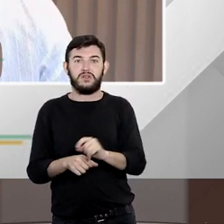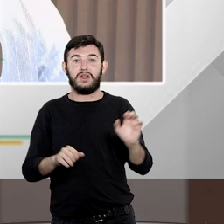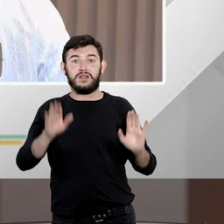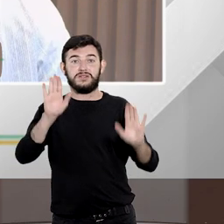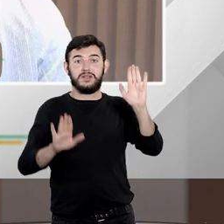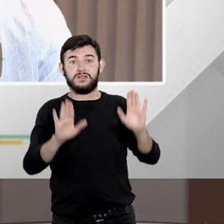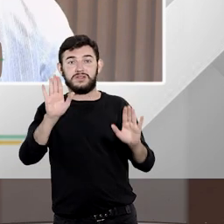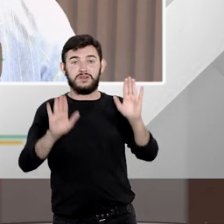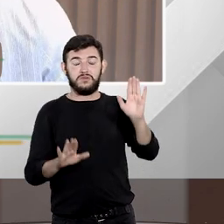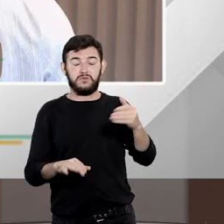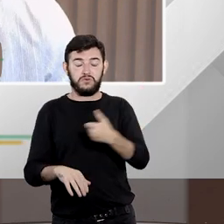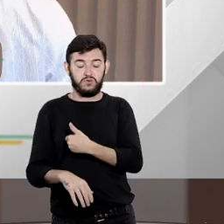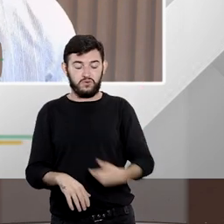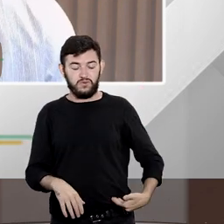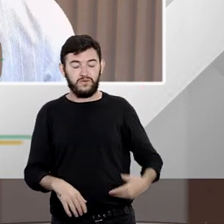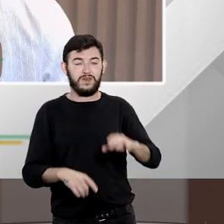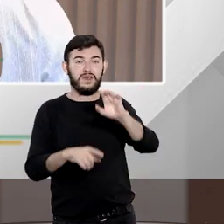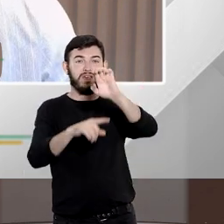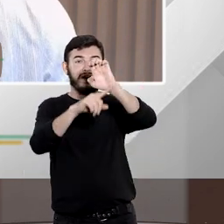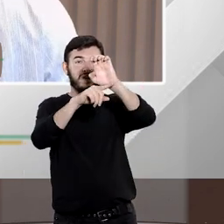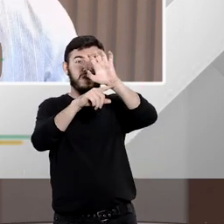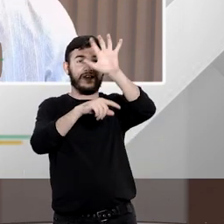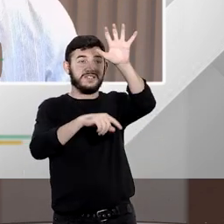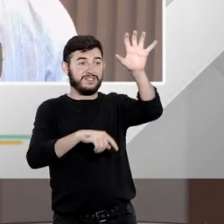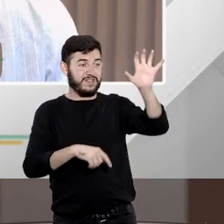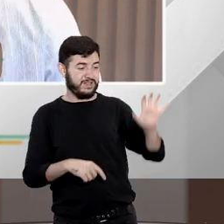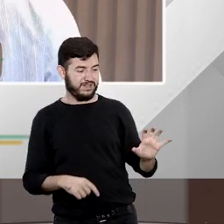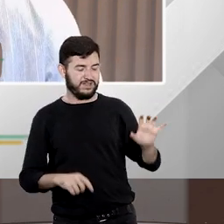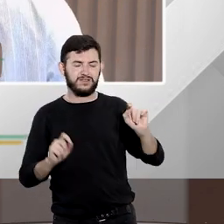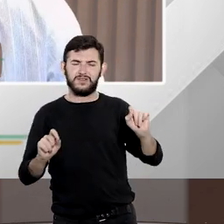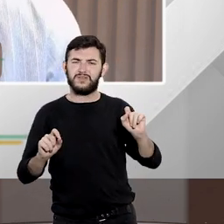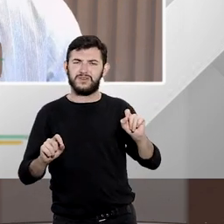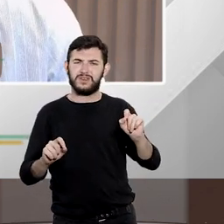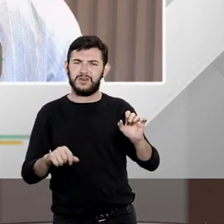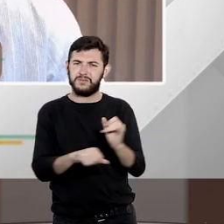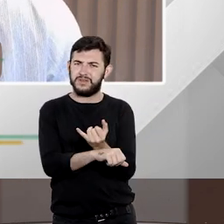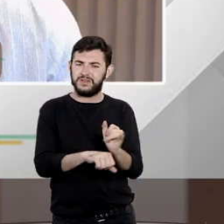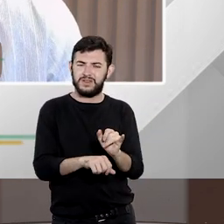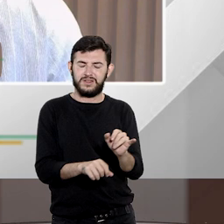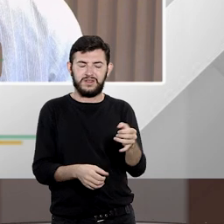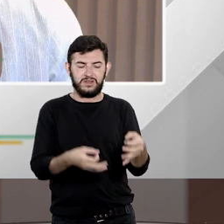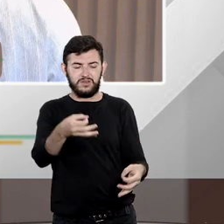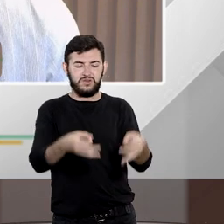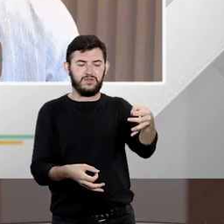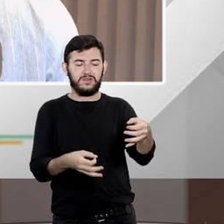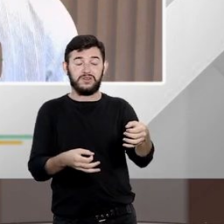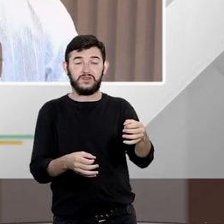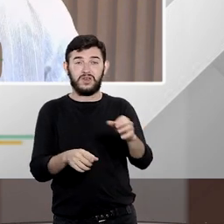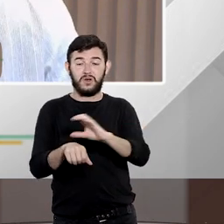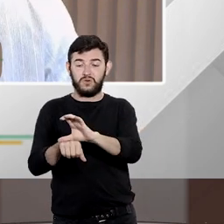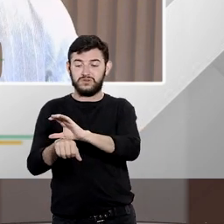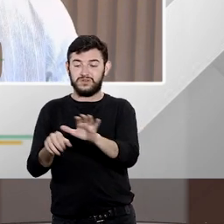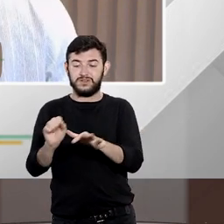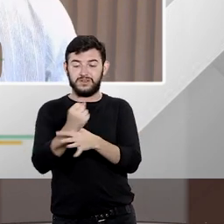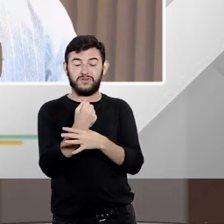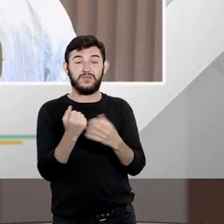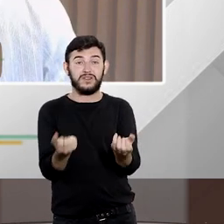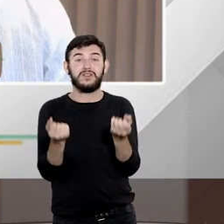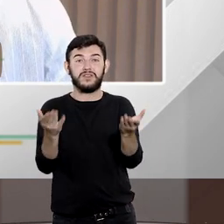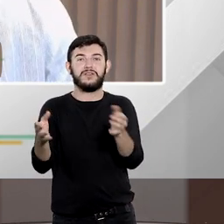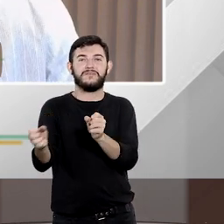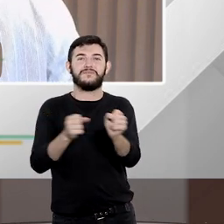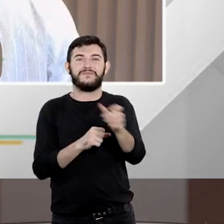então é um remédio jurídico constitucional que dá um poder a cada pessoa a cada cidadão brasileiro imenso